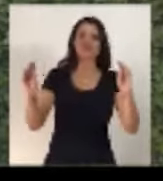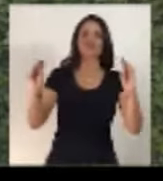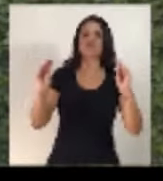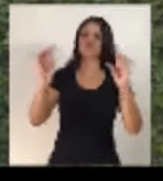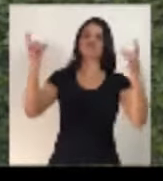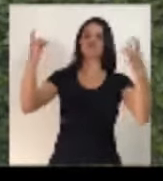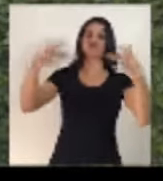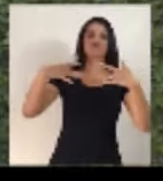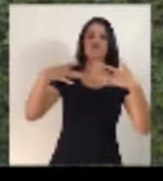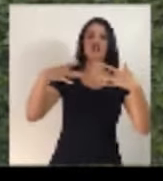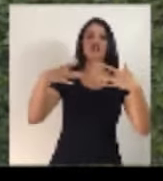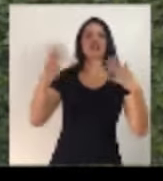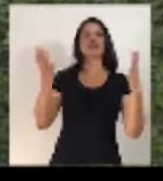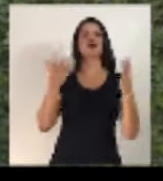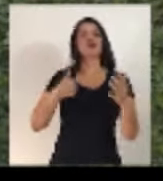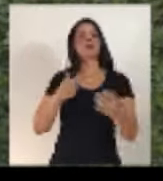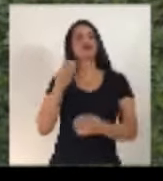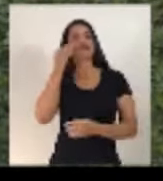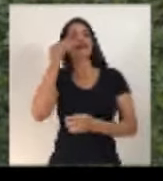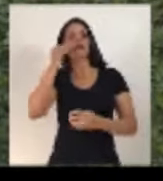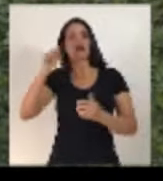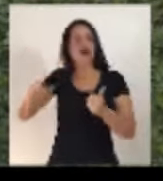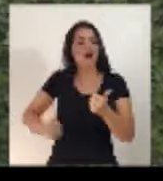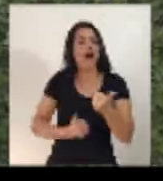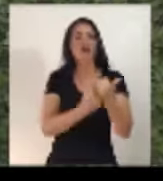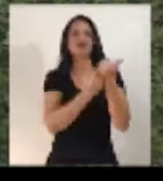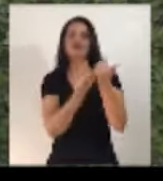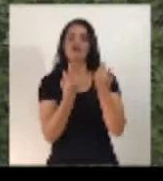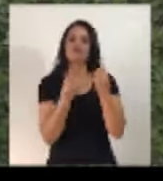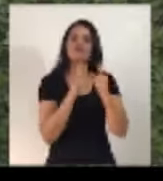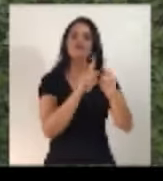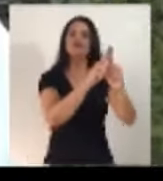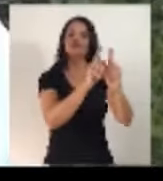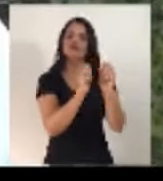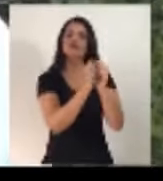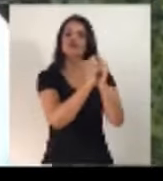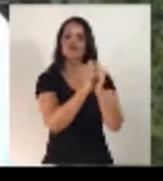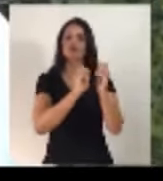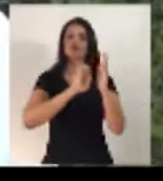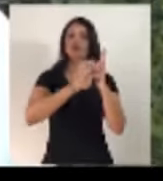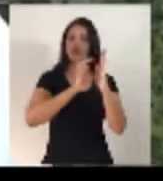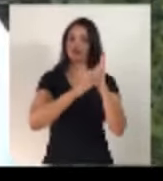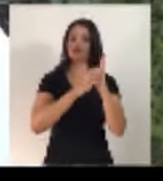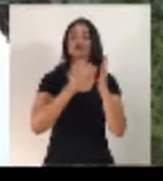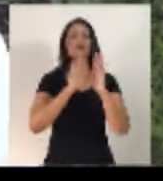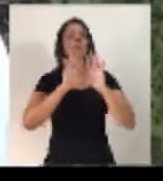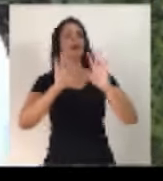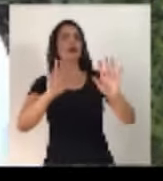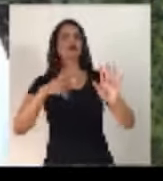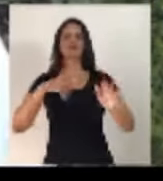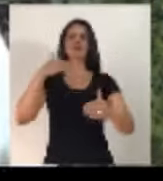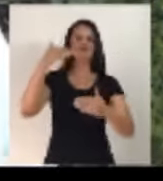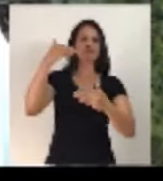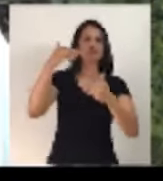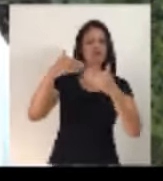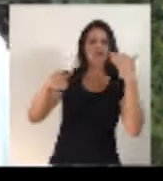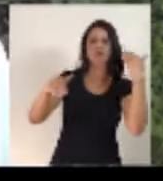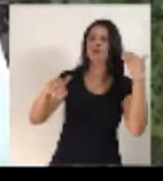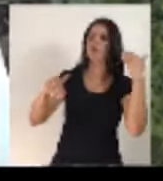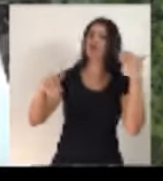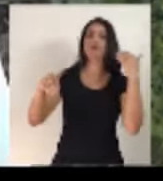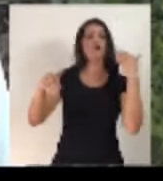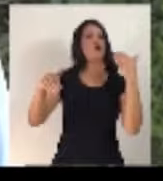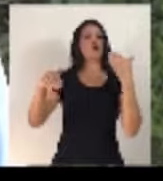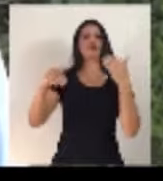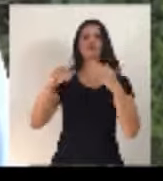composição majoritária que eu tentei ajudar a construir. Não posso concordar com o isolamento